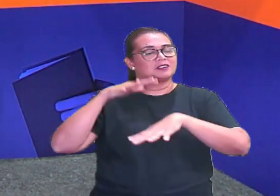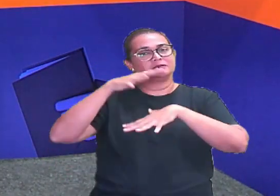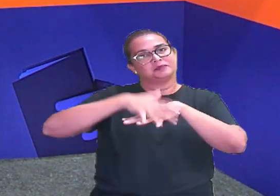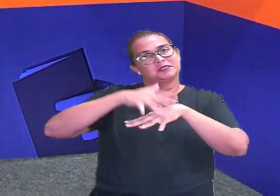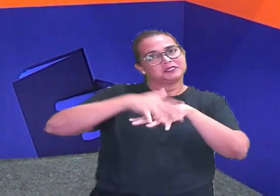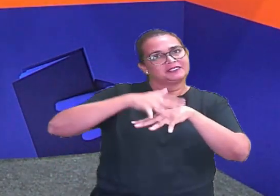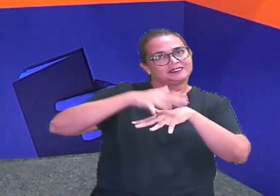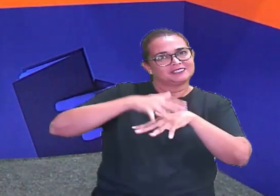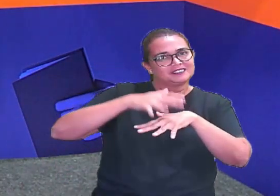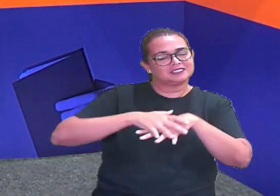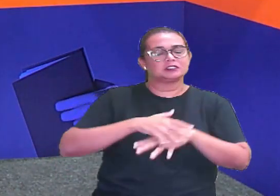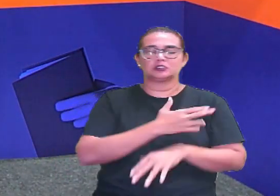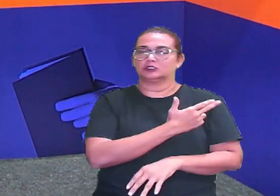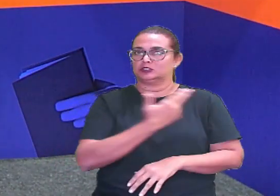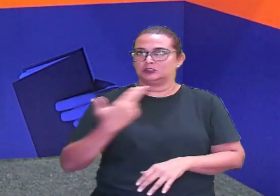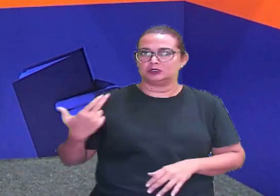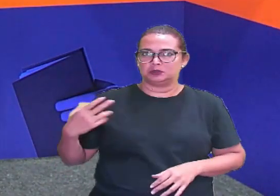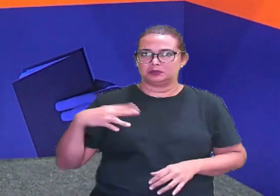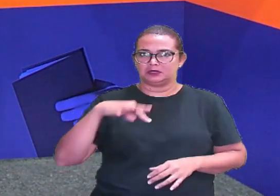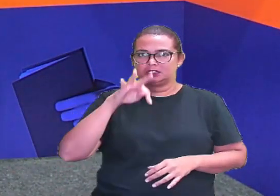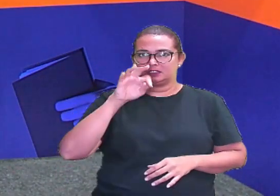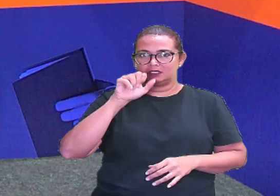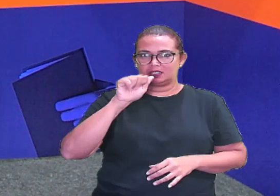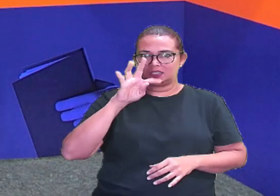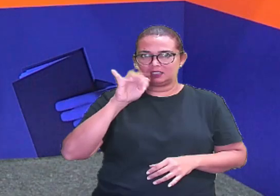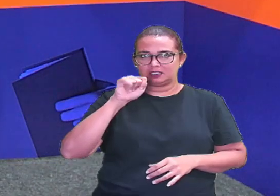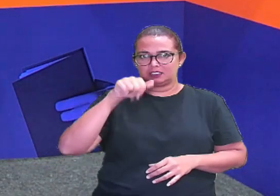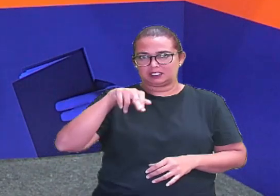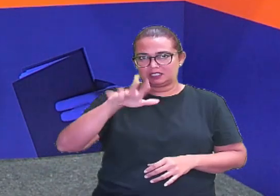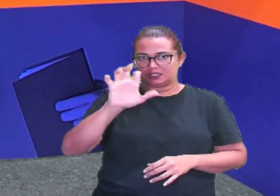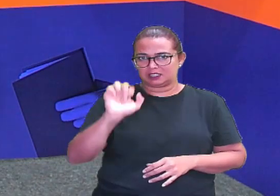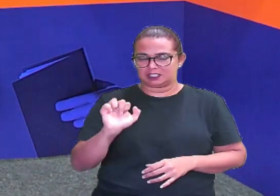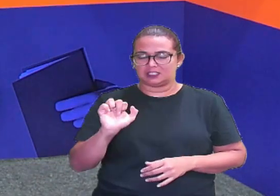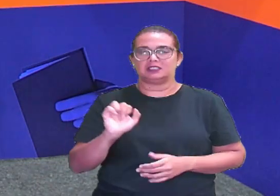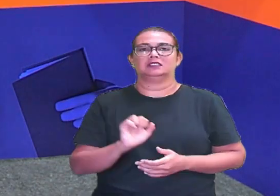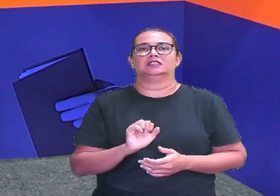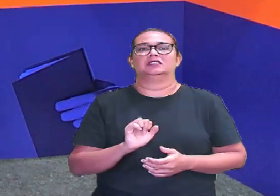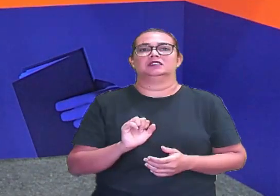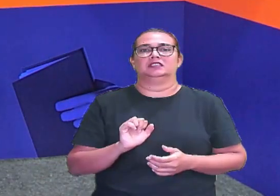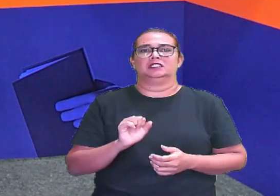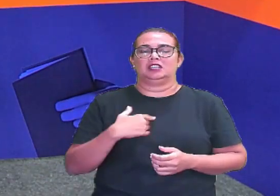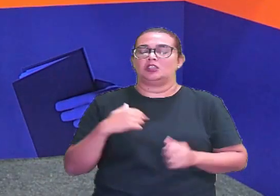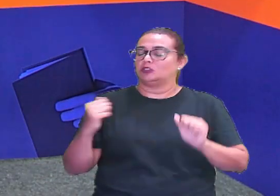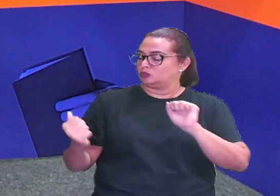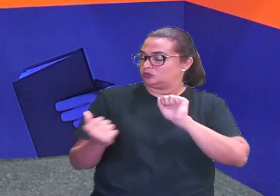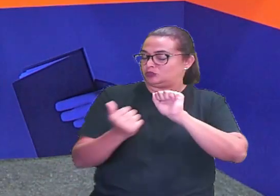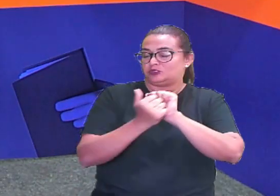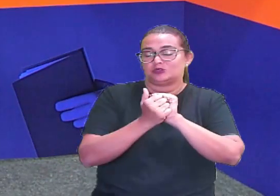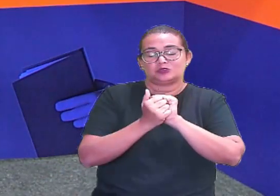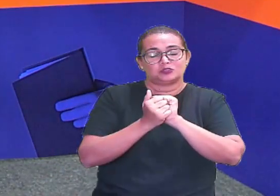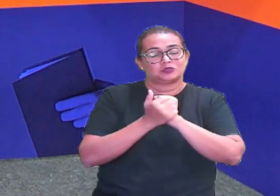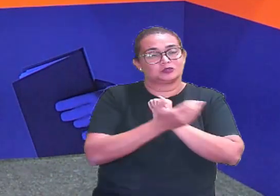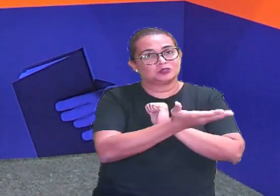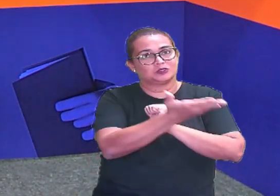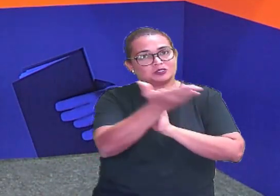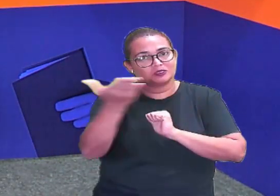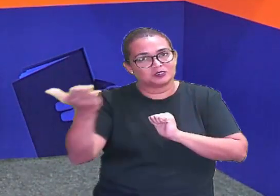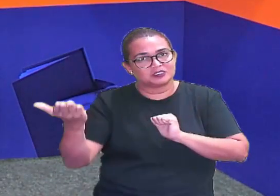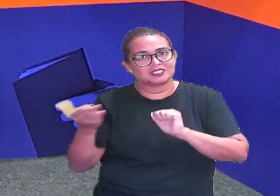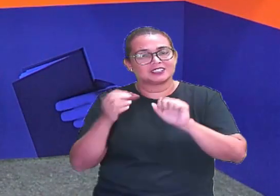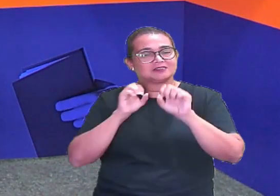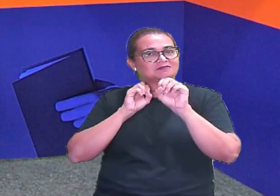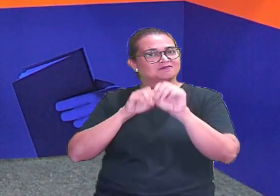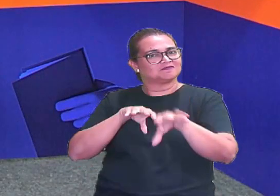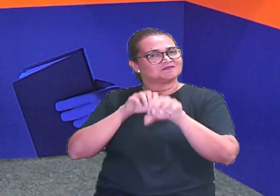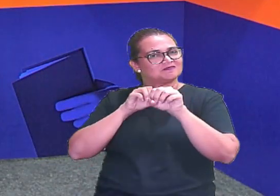tá certo? Meu nome é Tatiane, tá certo? Vou ficar aqui com vocês oferecendo essa aula